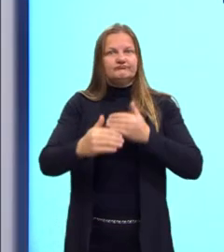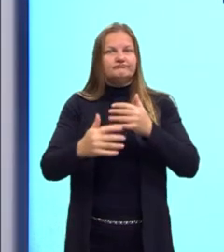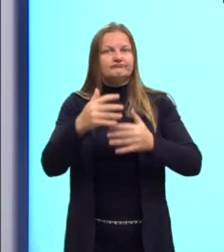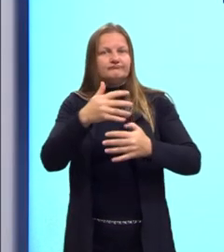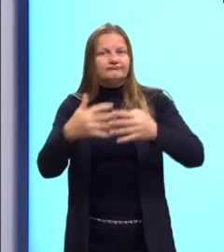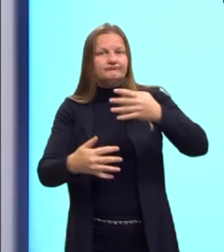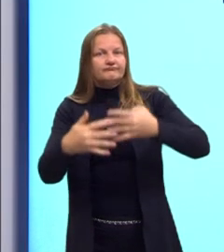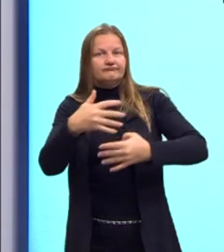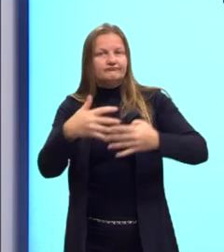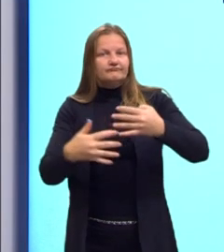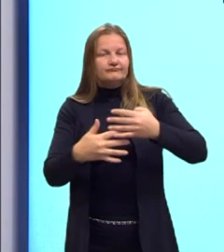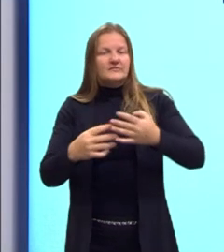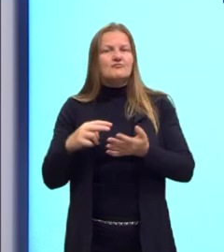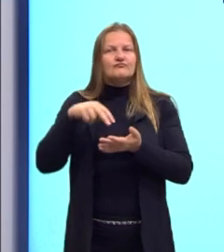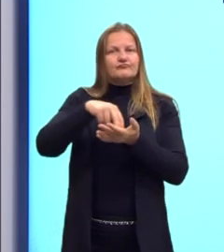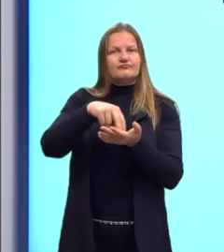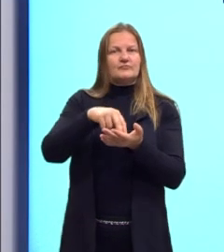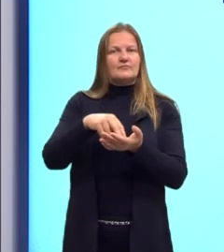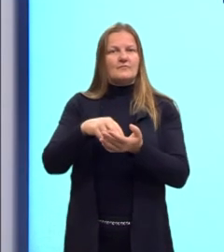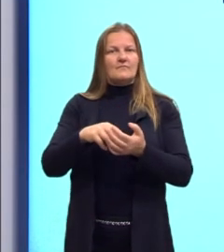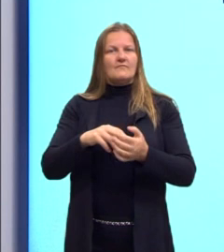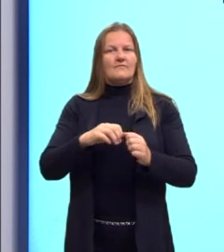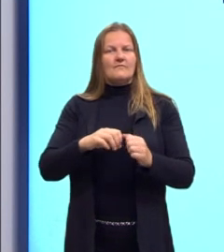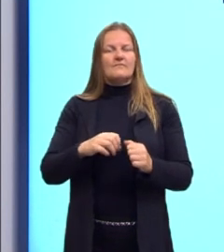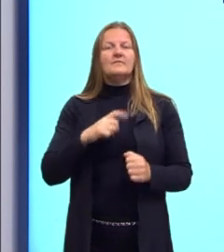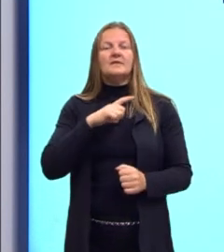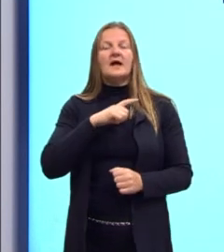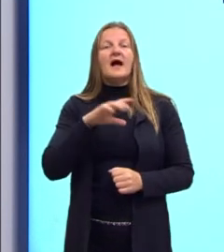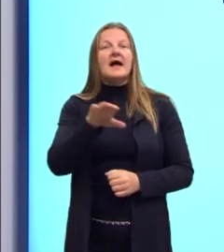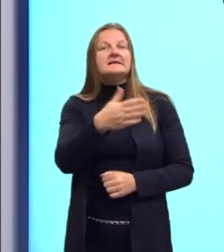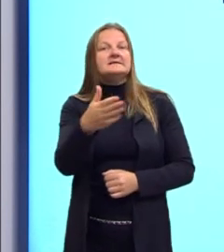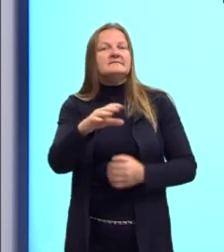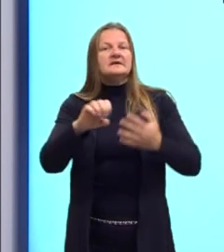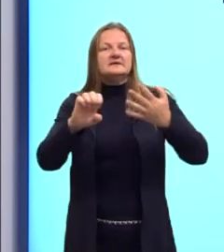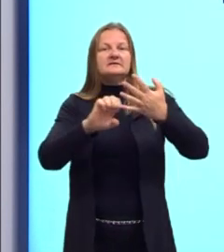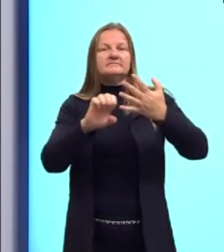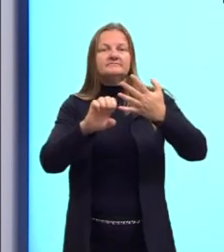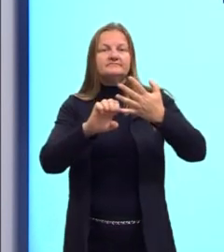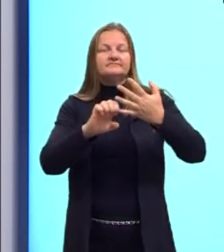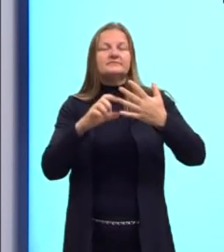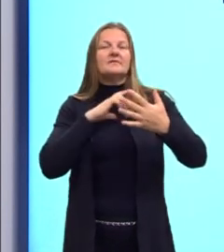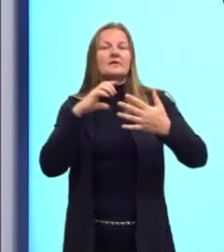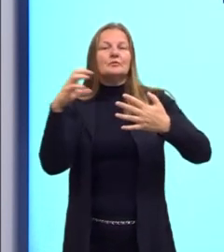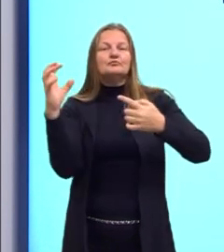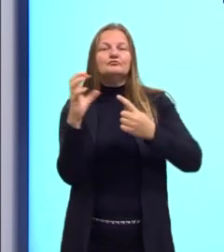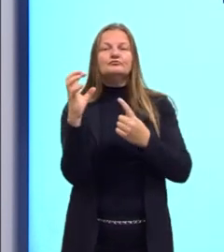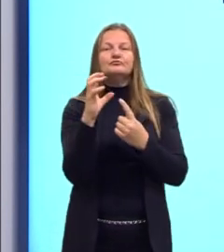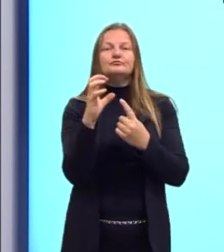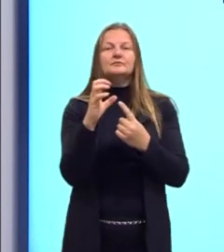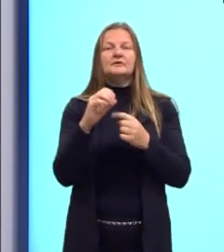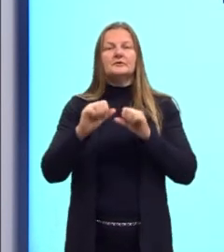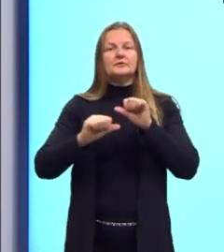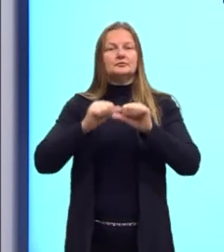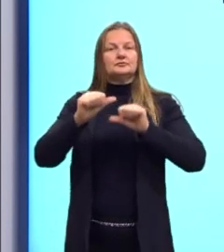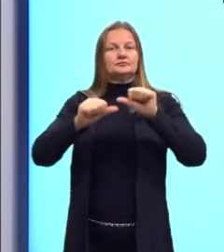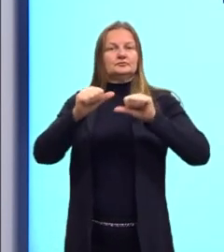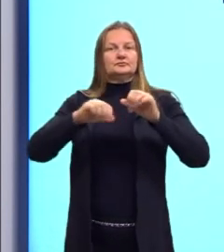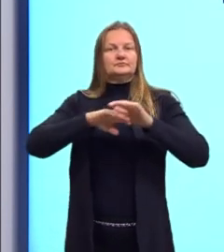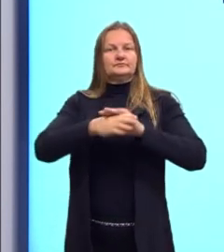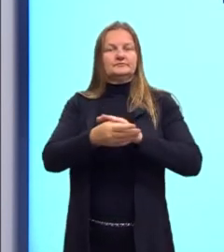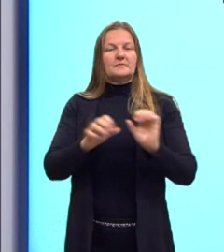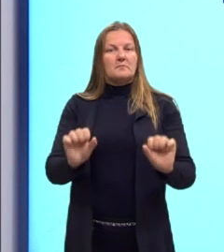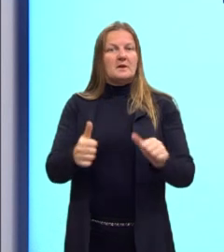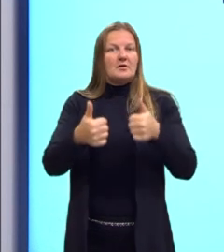Essa mudança das espécies nem sempre implica aperfeiçoamento ou